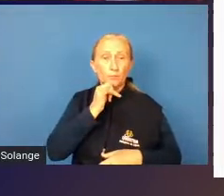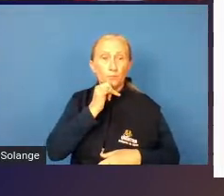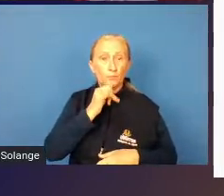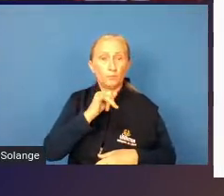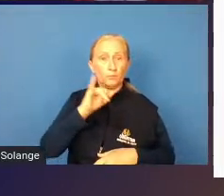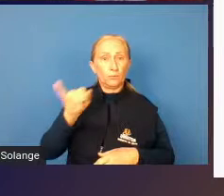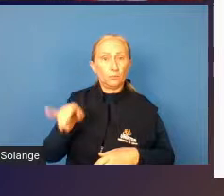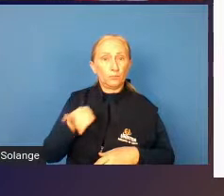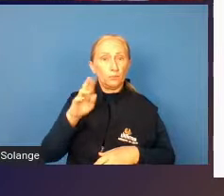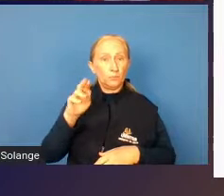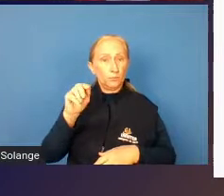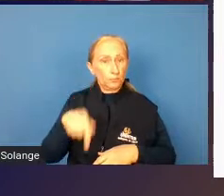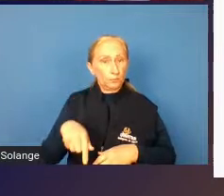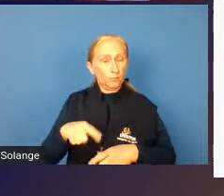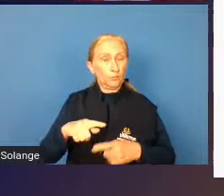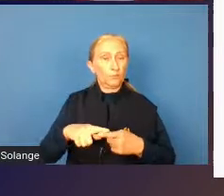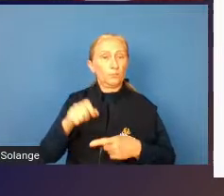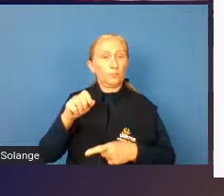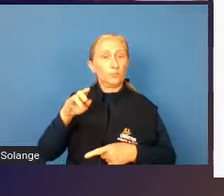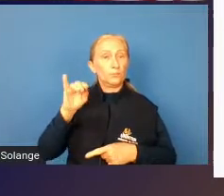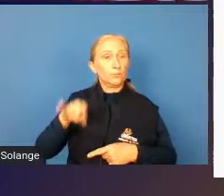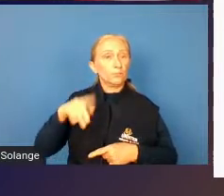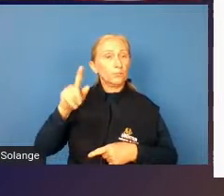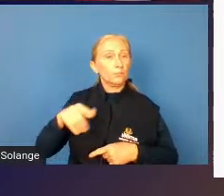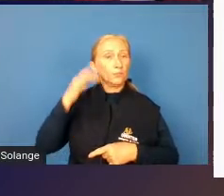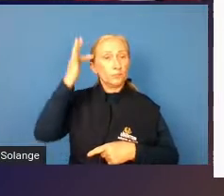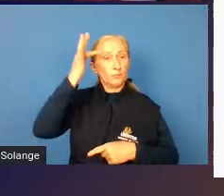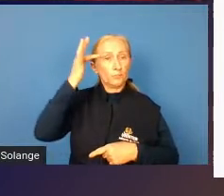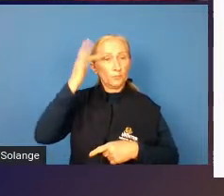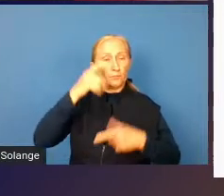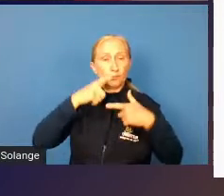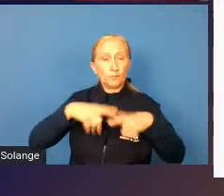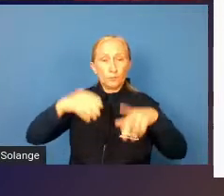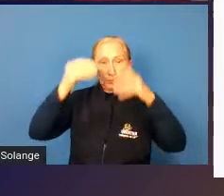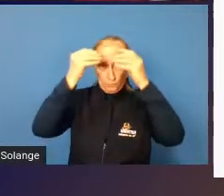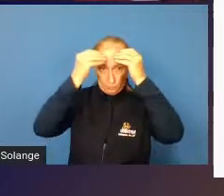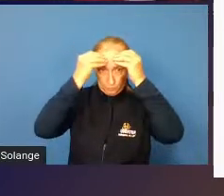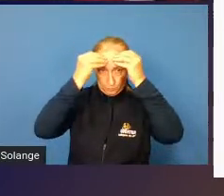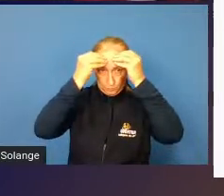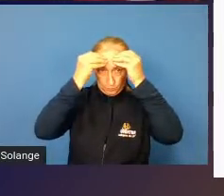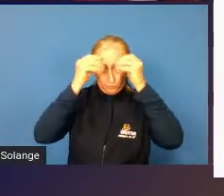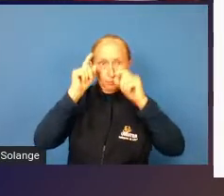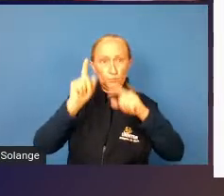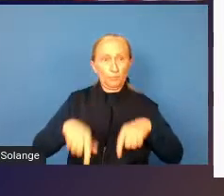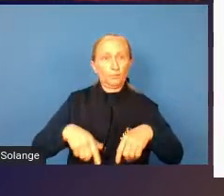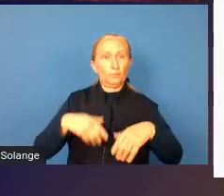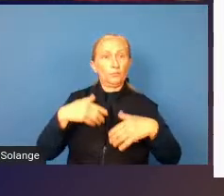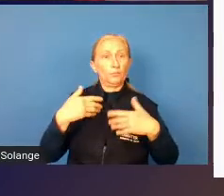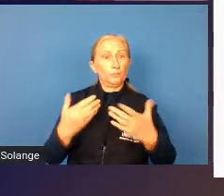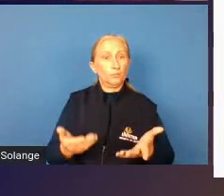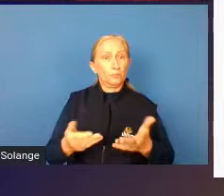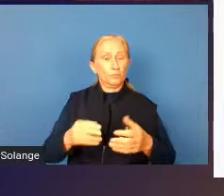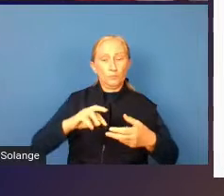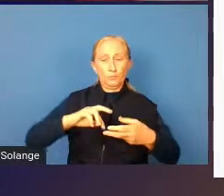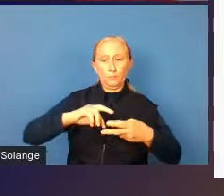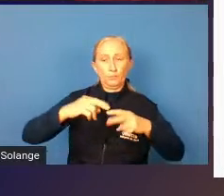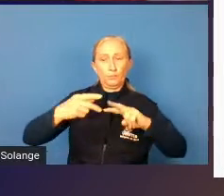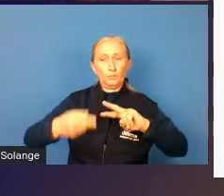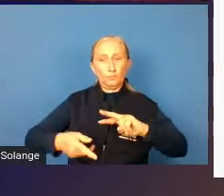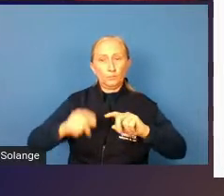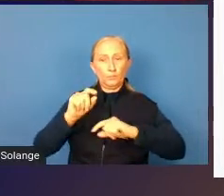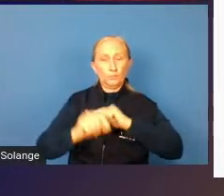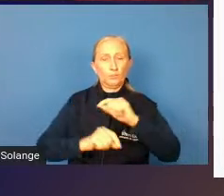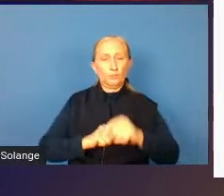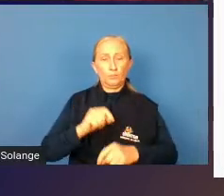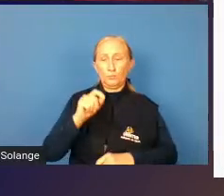Nalsing, que é um filósofo da linguagem, sobre produção de sentido relacionado à questão da transexualidade, relacionada à questão de